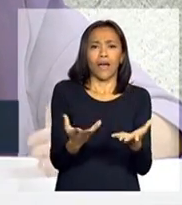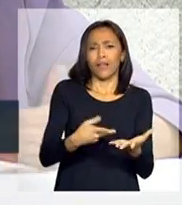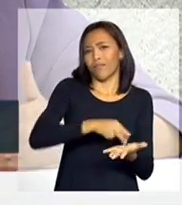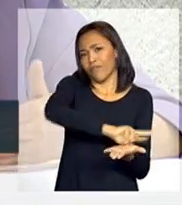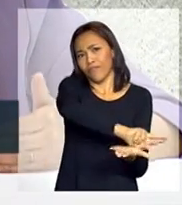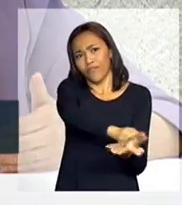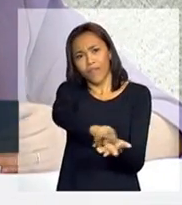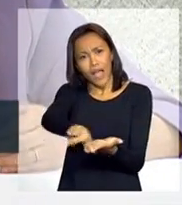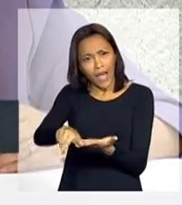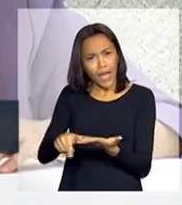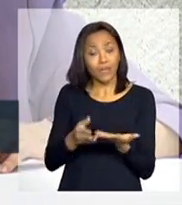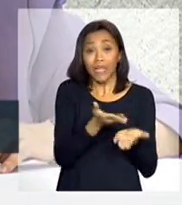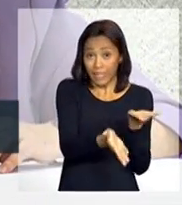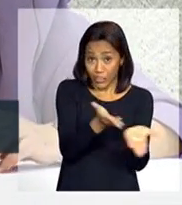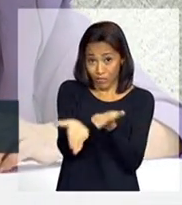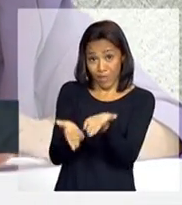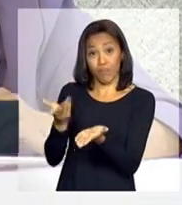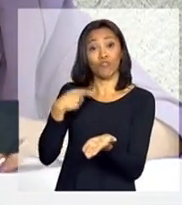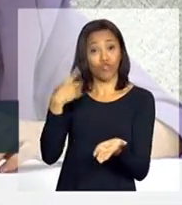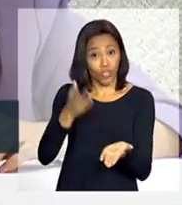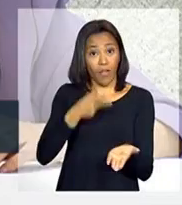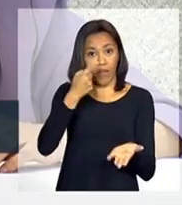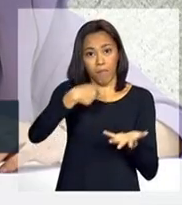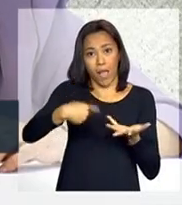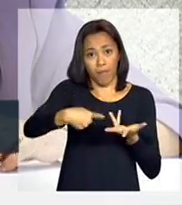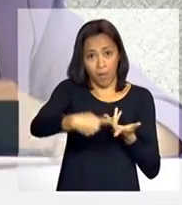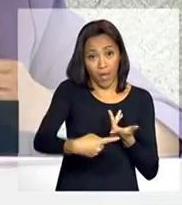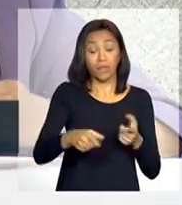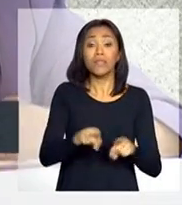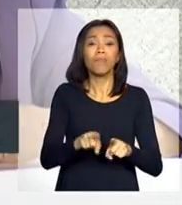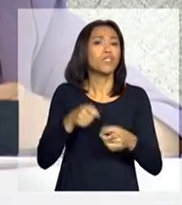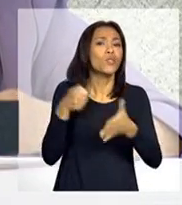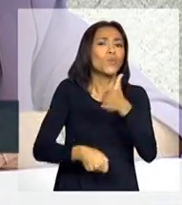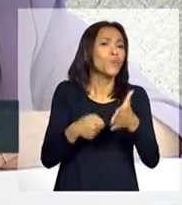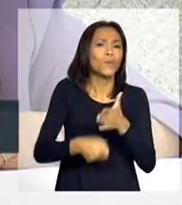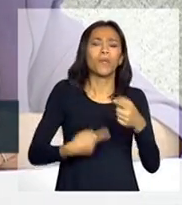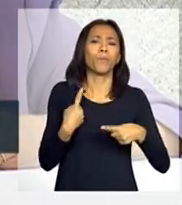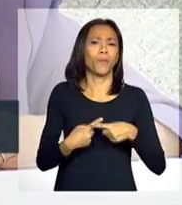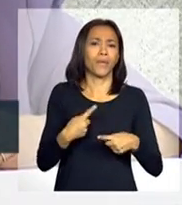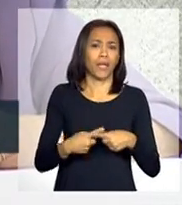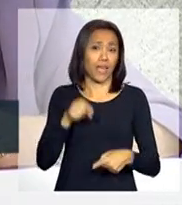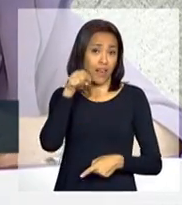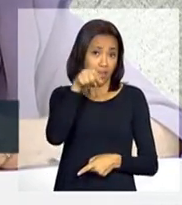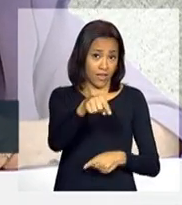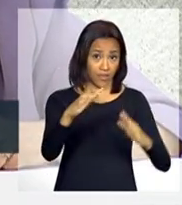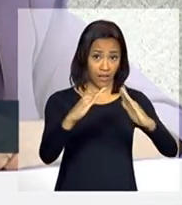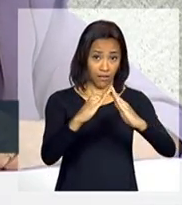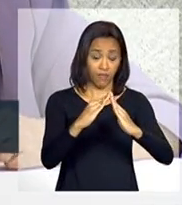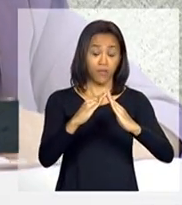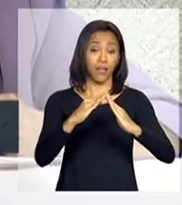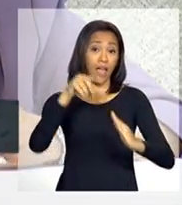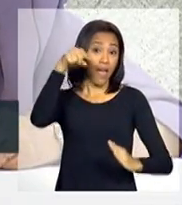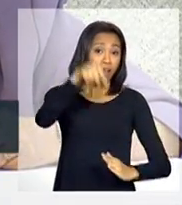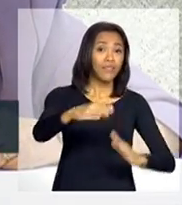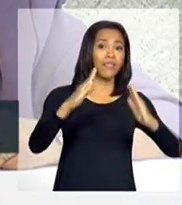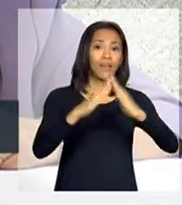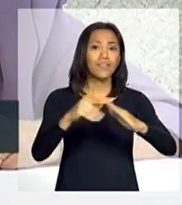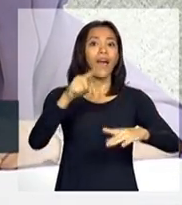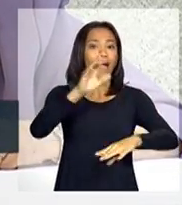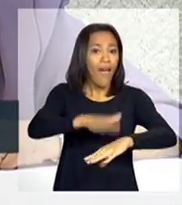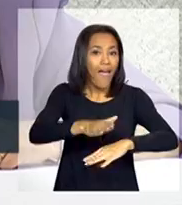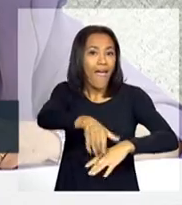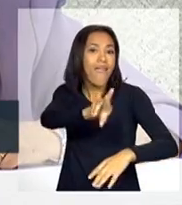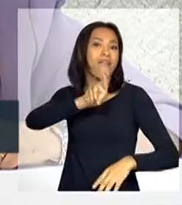serviços que eu acabei de enumerar. E de luta, porque ela é, Mara Regia, ela é o símbolo do